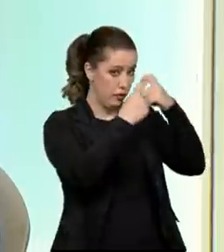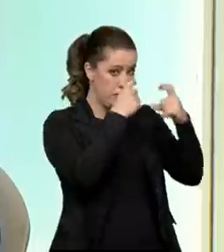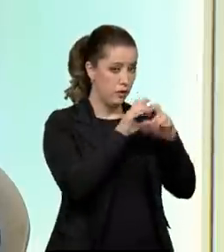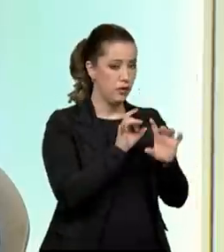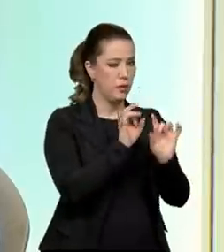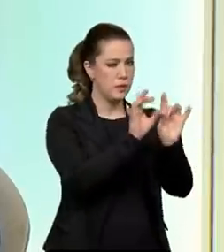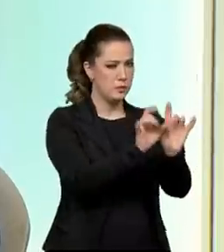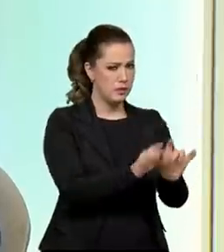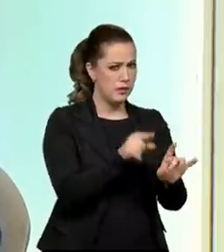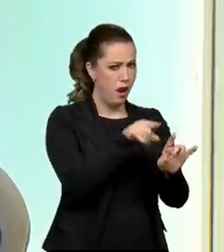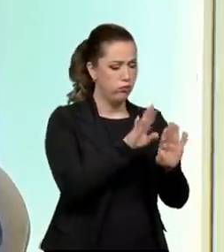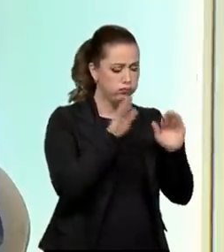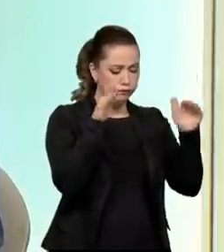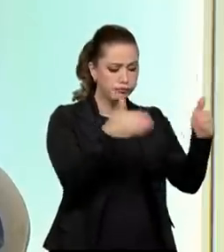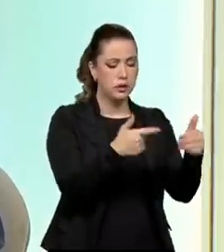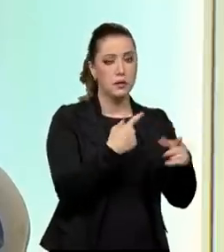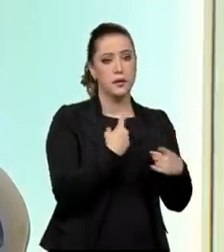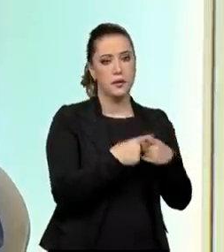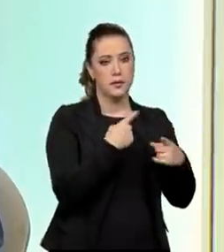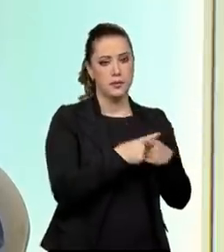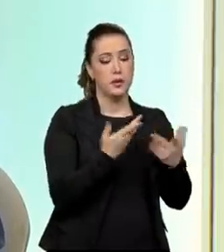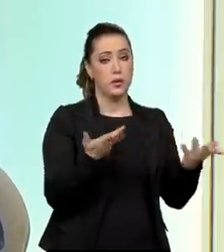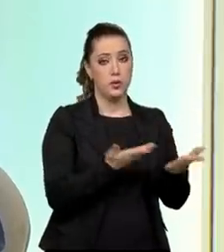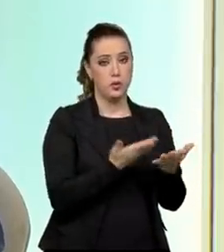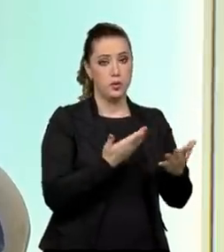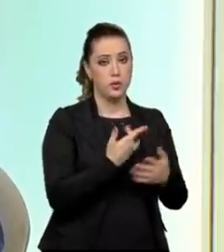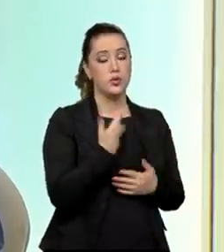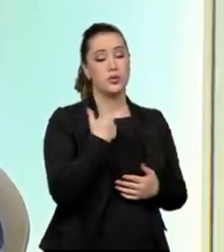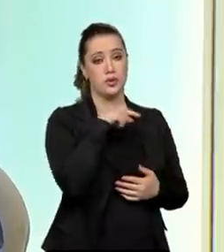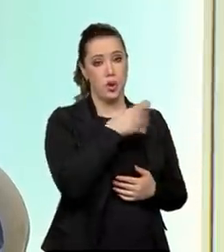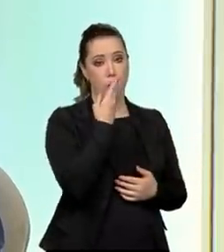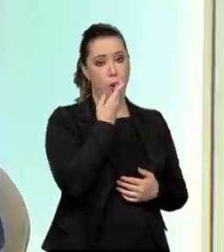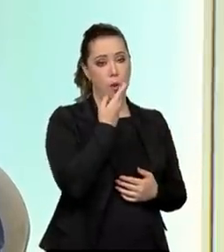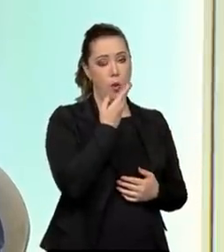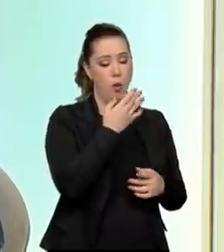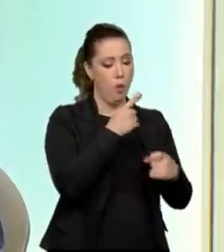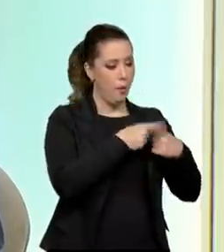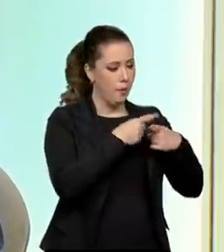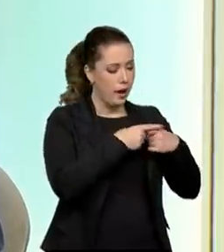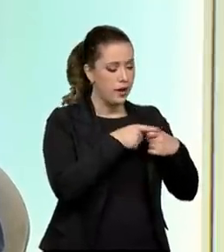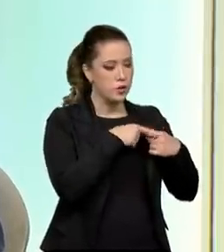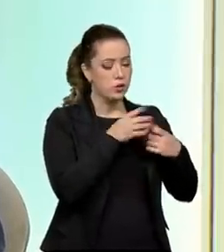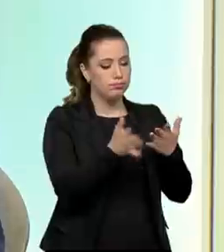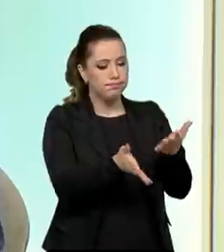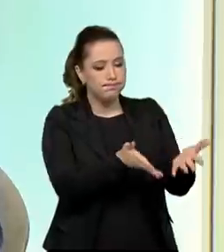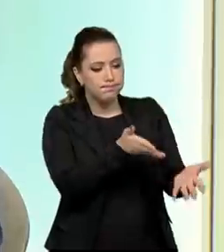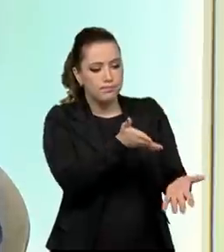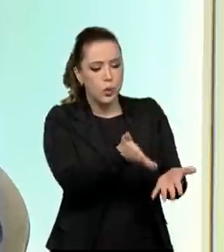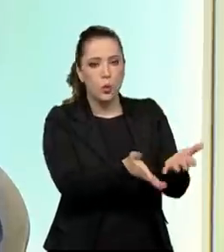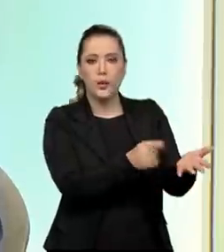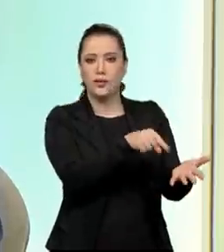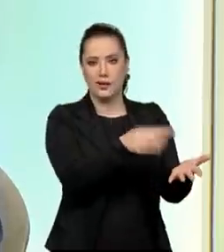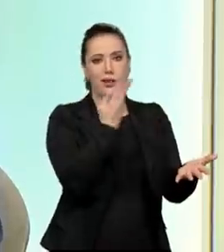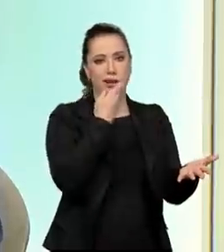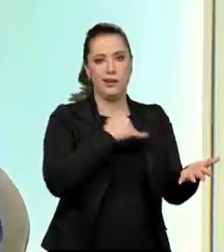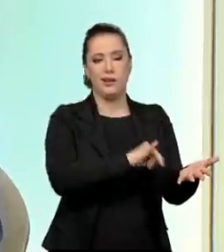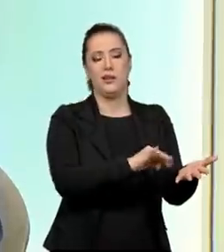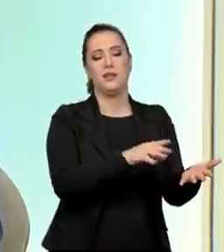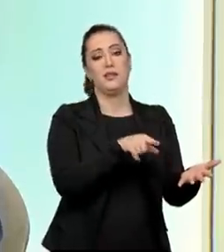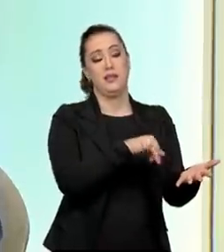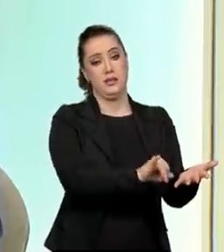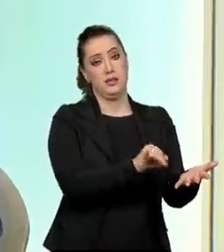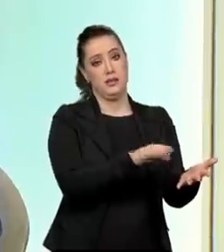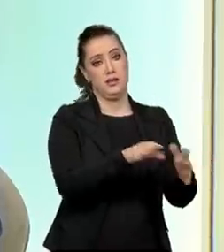direitos humanos, porque eles têm um acesso privilegiado à criança, principalmente à criança vítima de violência. Então, ele vai ser atendido por